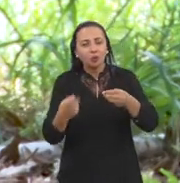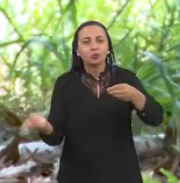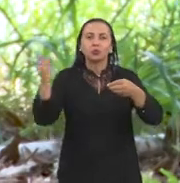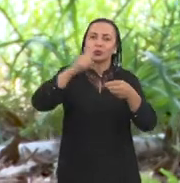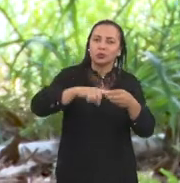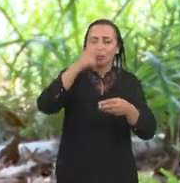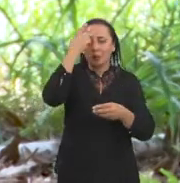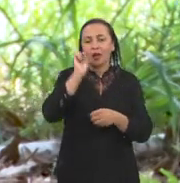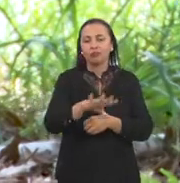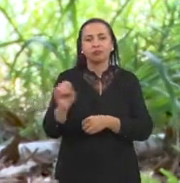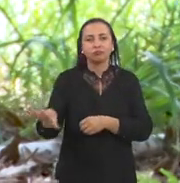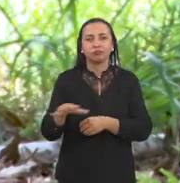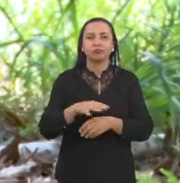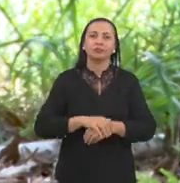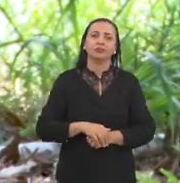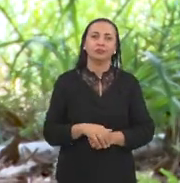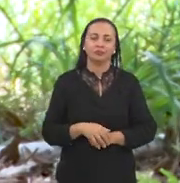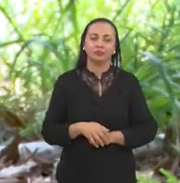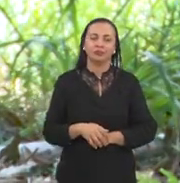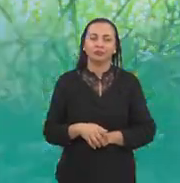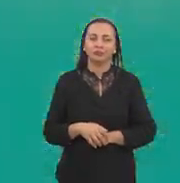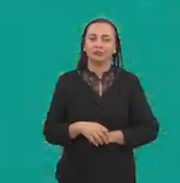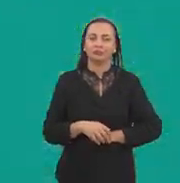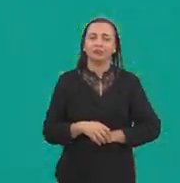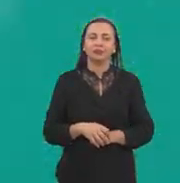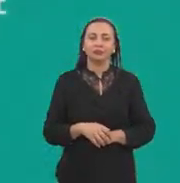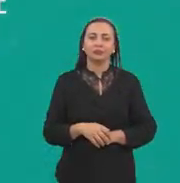que poderá ser reutilizada para irrigação.